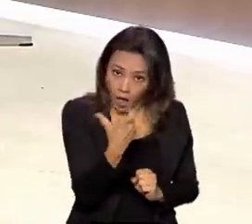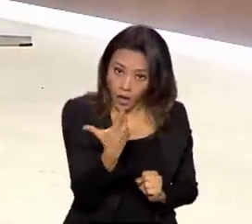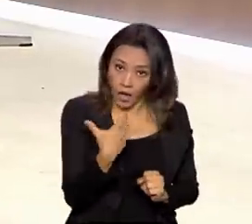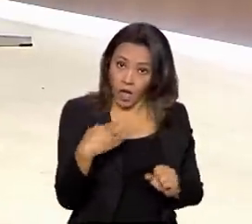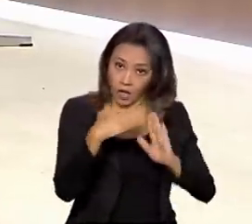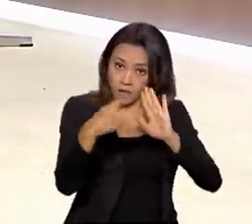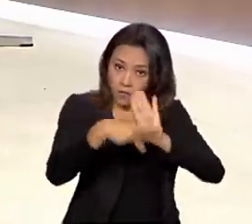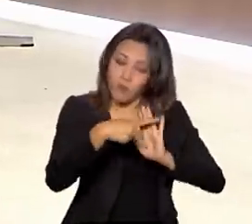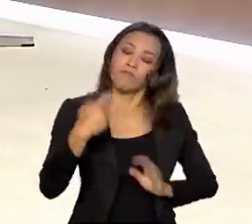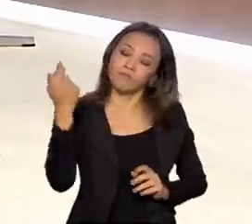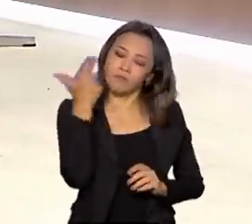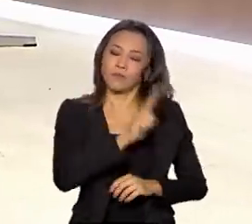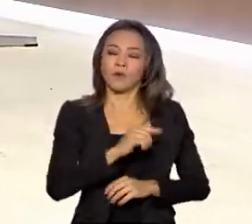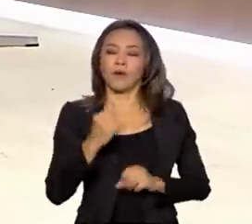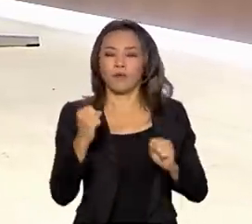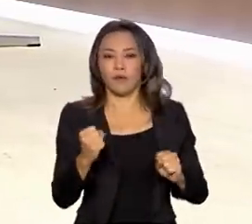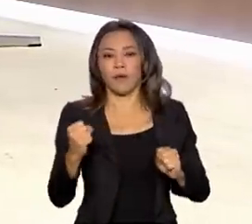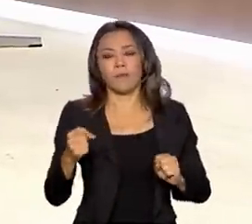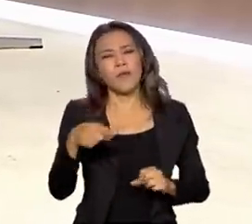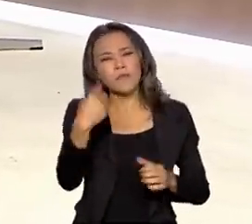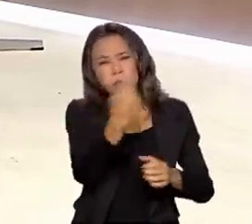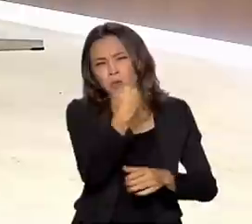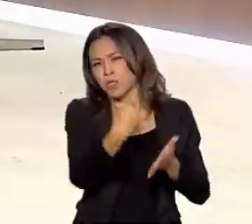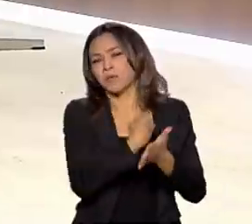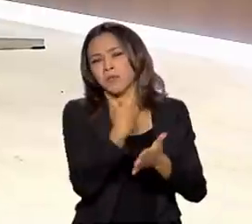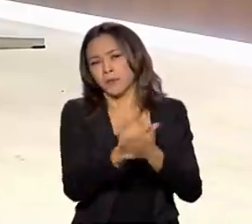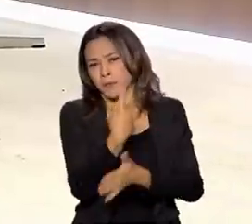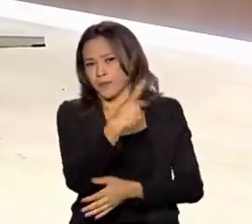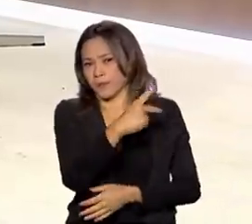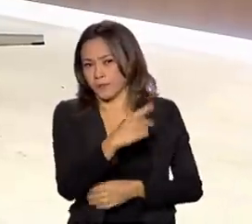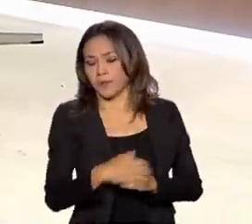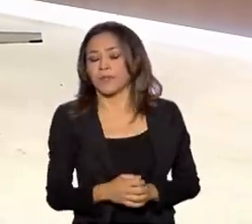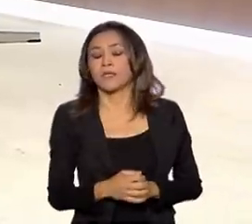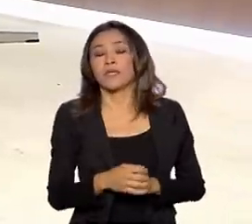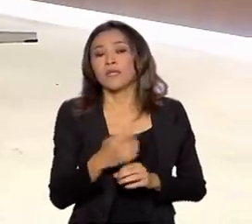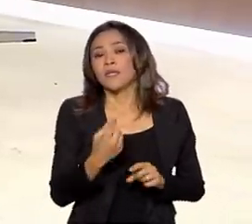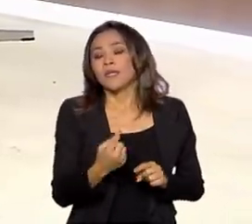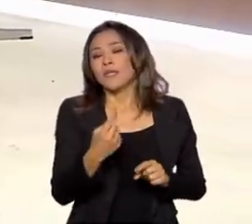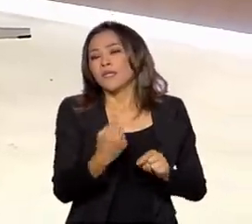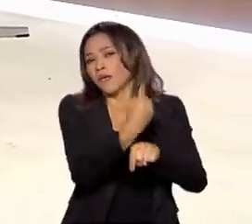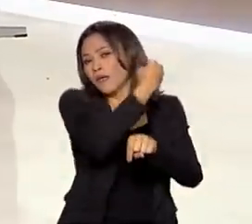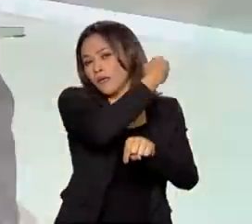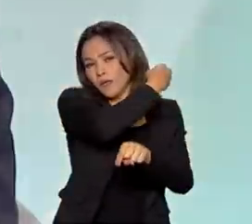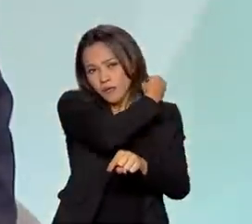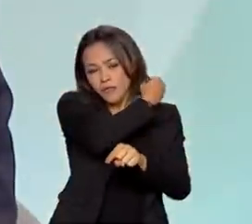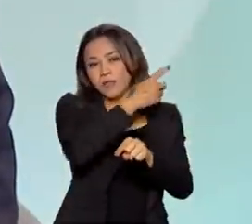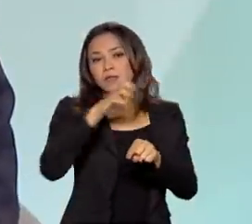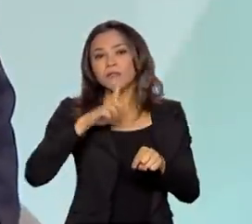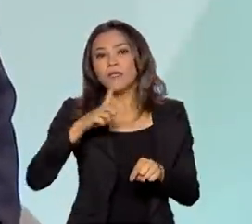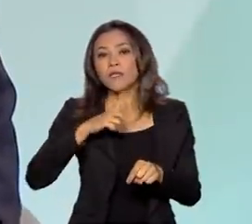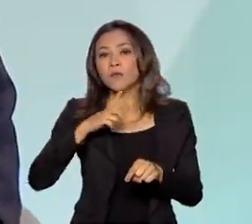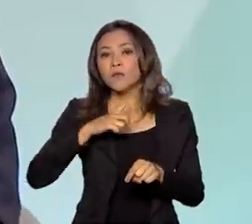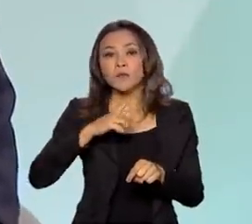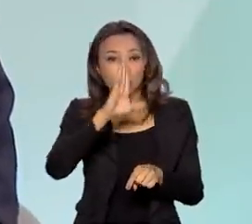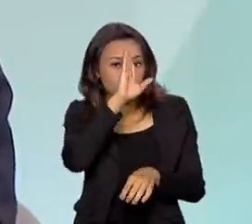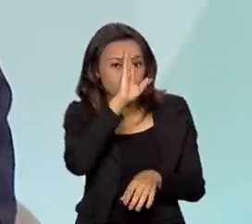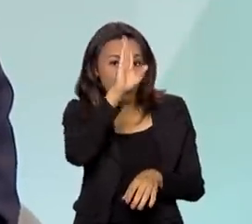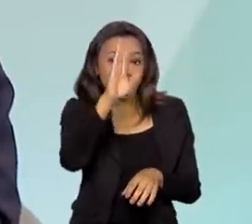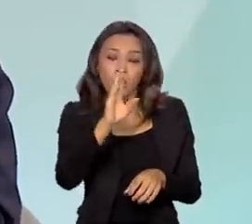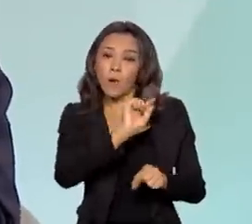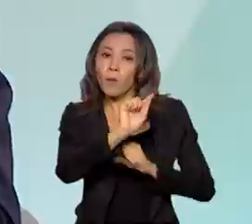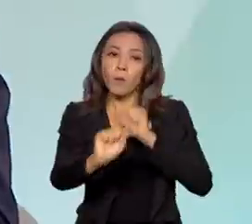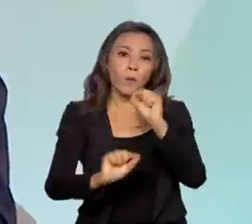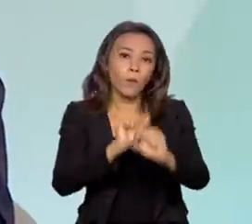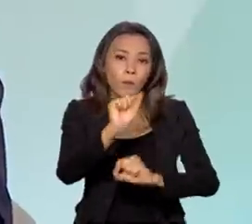A sua pergunta é muito importante, porque desde o começo nós temos como premissa ao